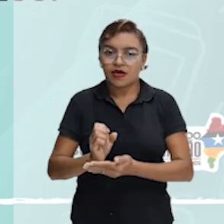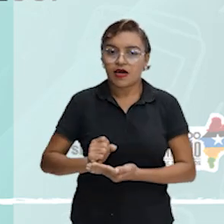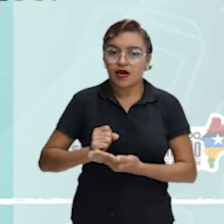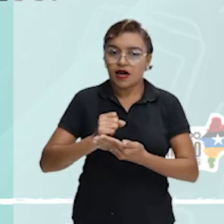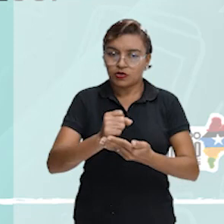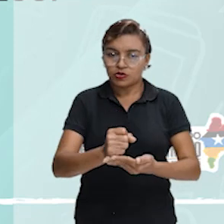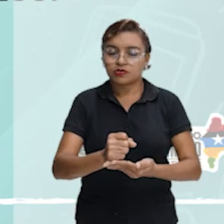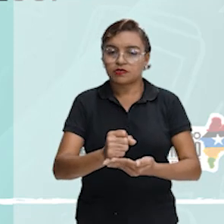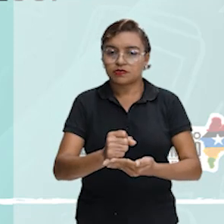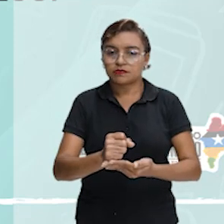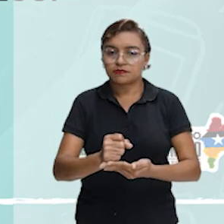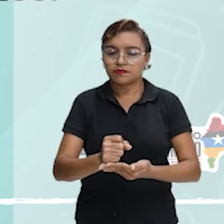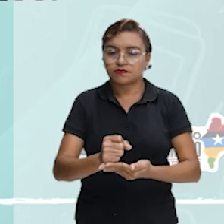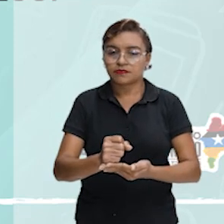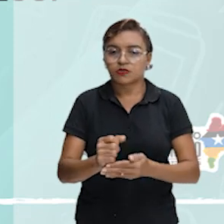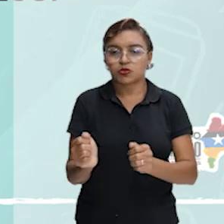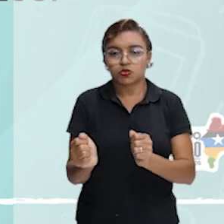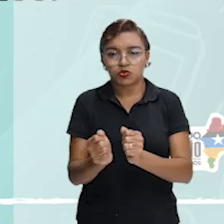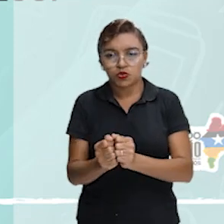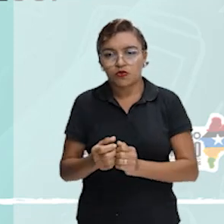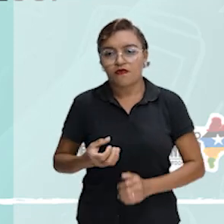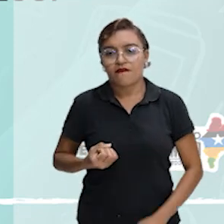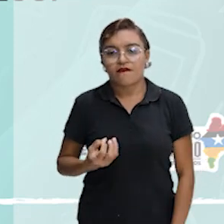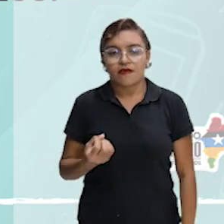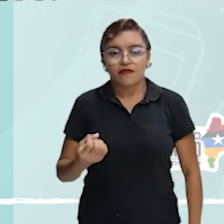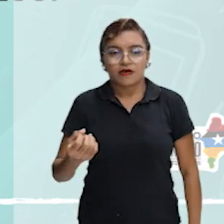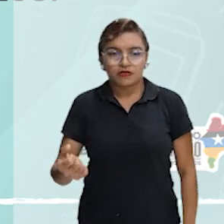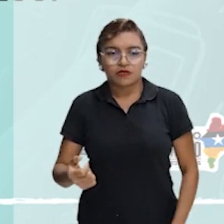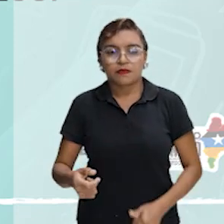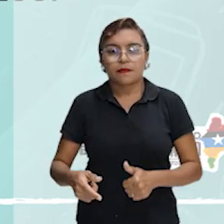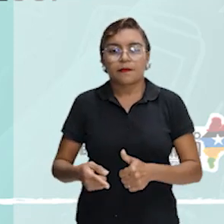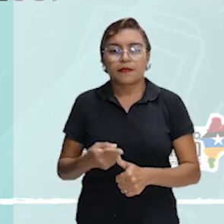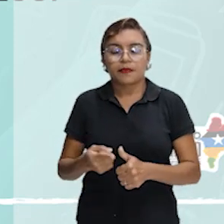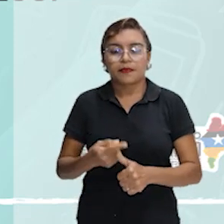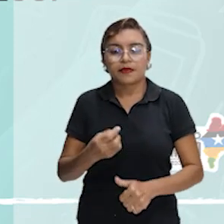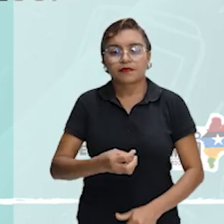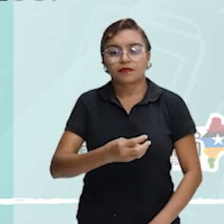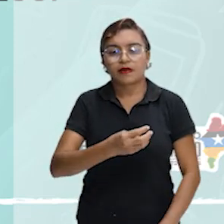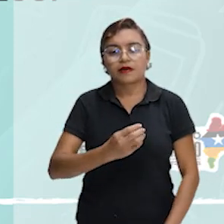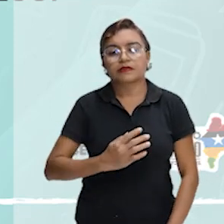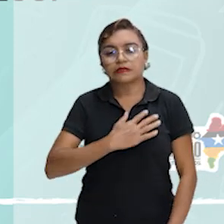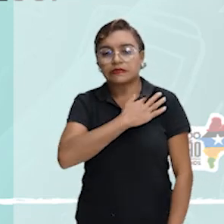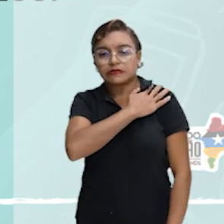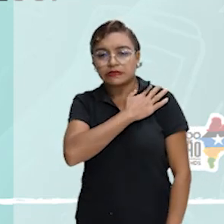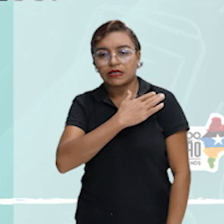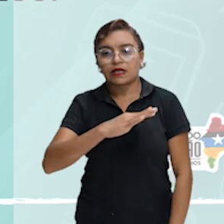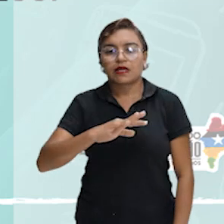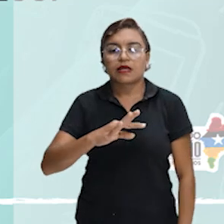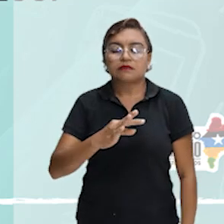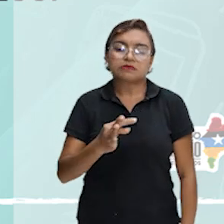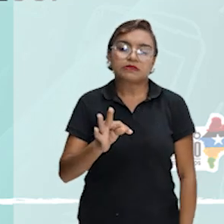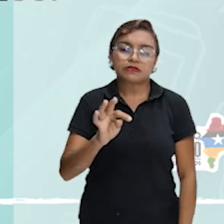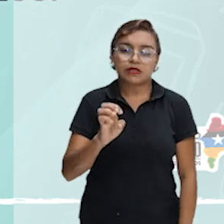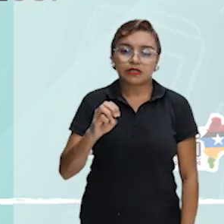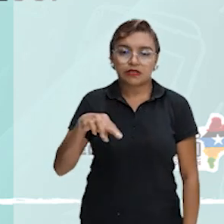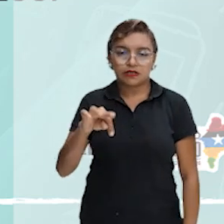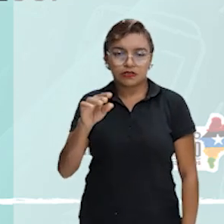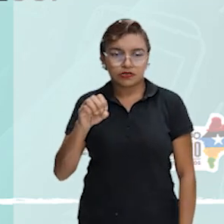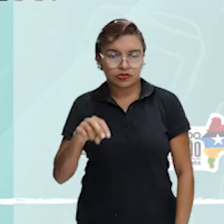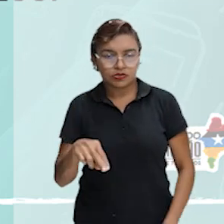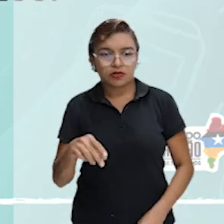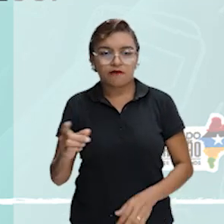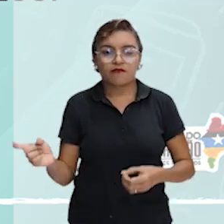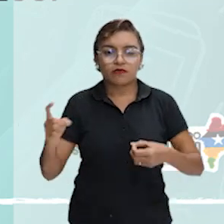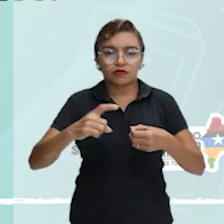antigo companheiro de viagem e primeiro tenente do navio expedicionário, Wickham, regressava à